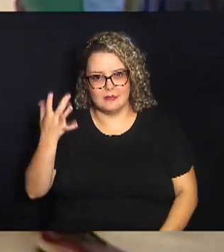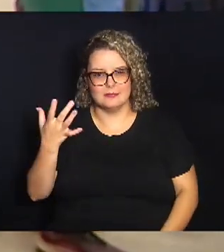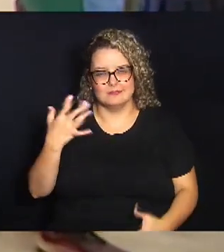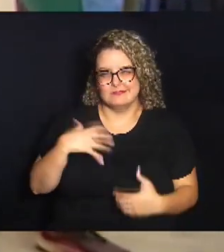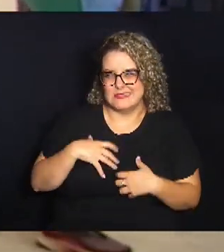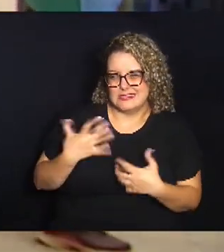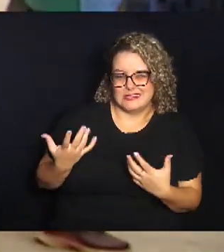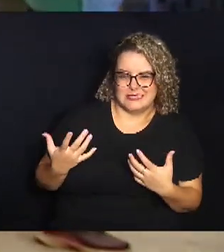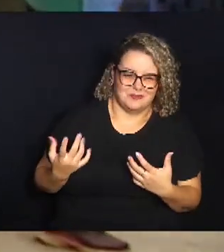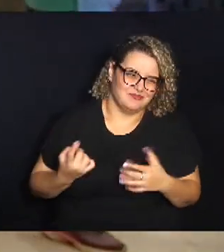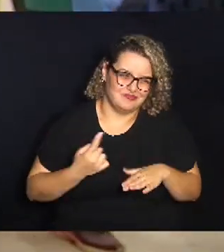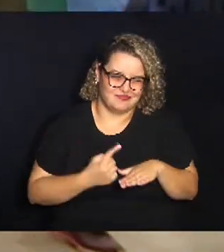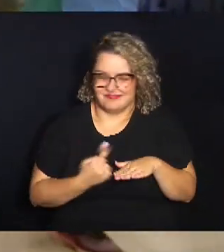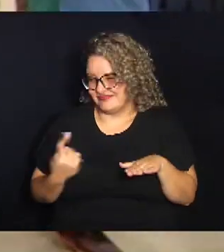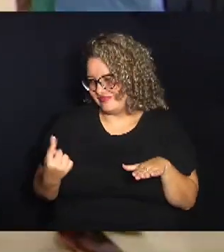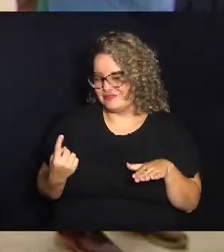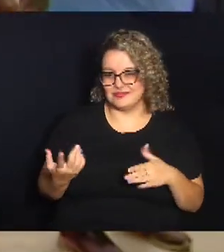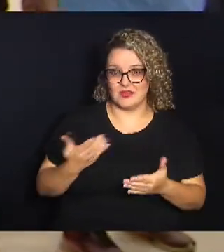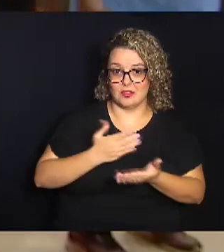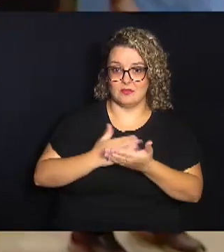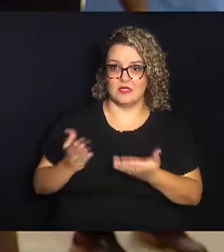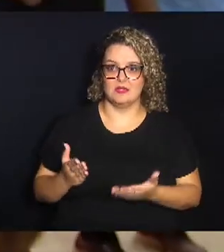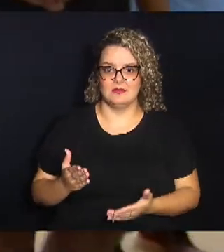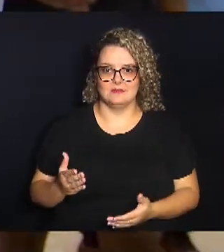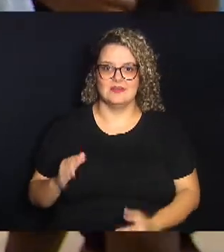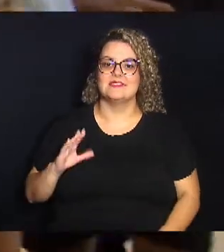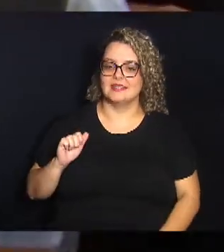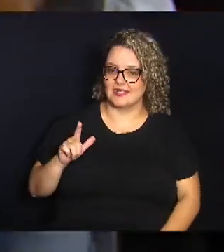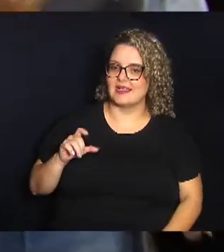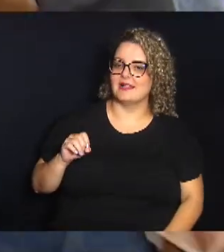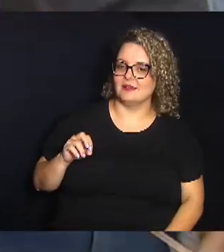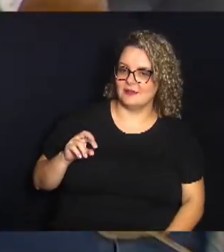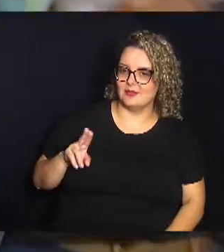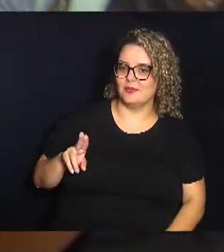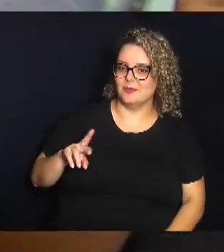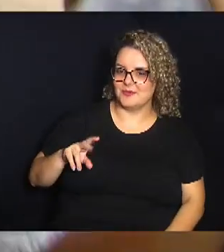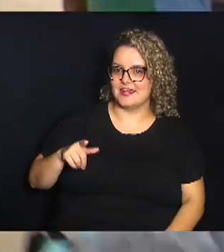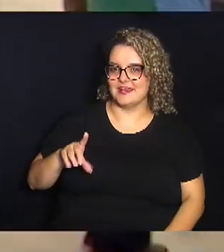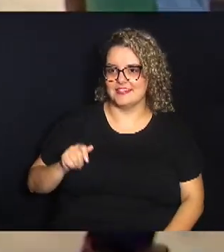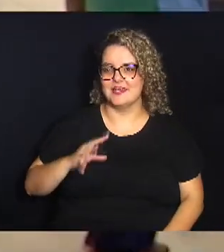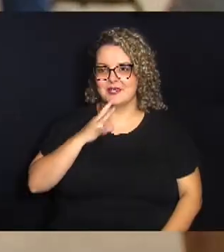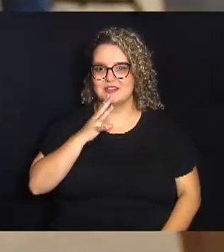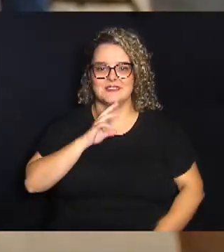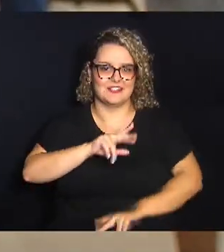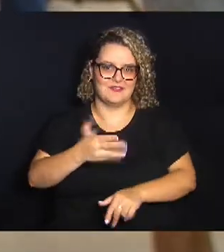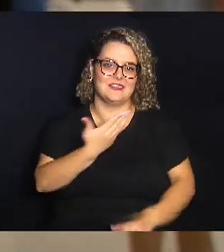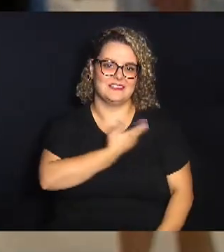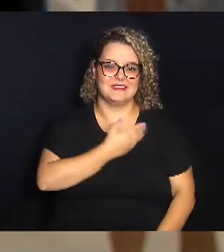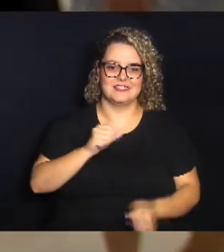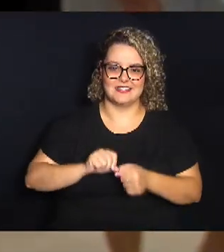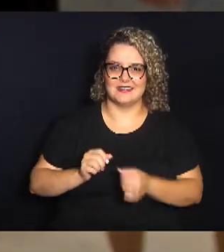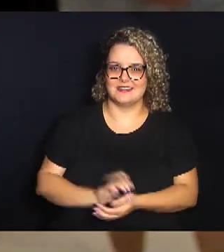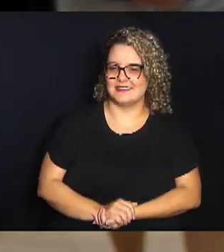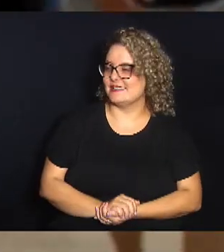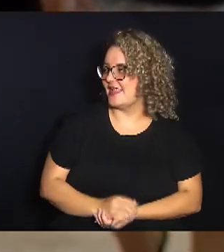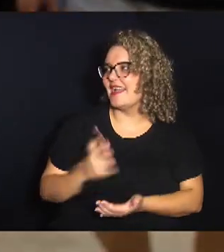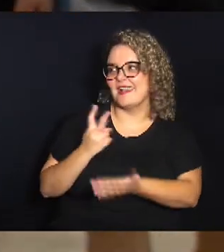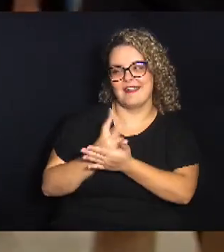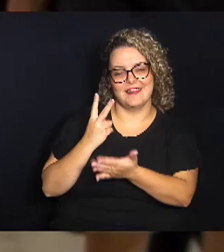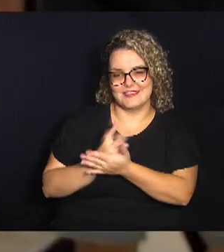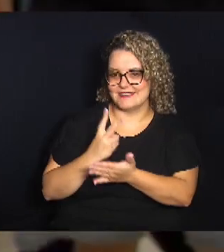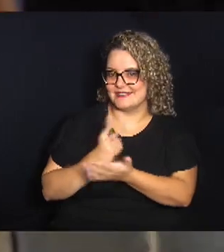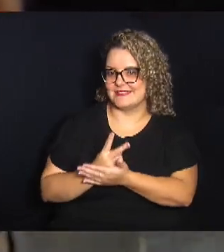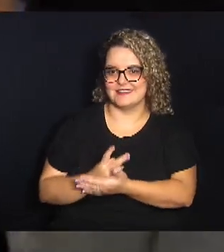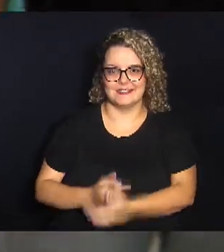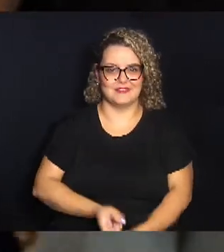deslocado aqui no começo, mas só na calorada a gente já conheceu muita gente, a gente já fez muita amizade. E desde sempre, eu acho que desde o